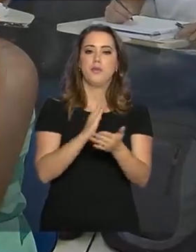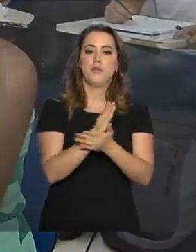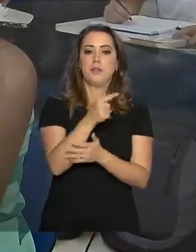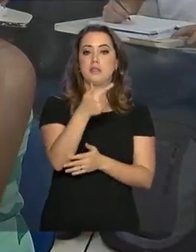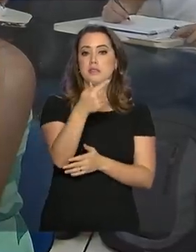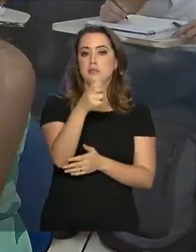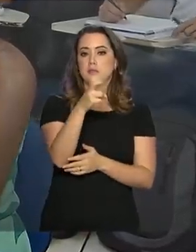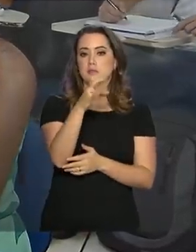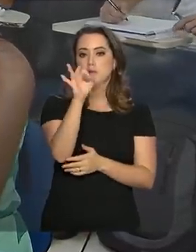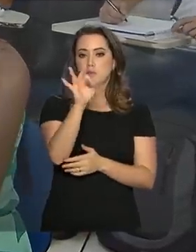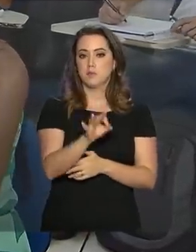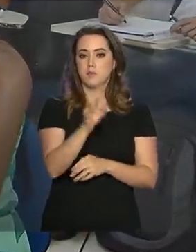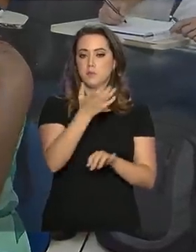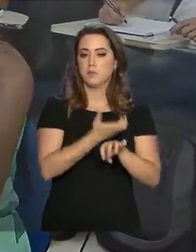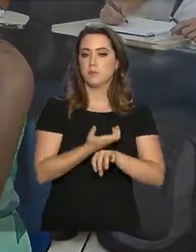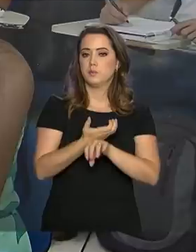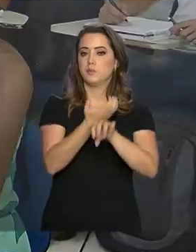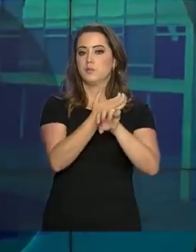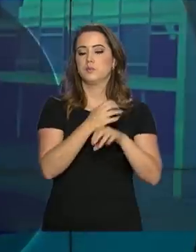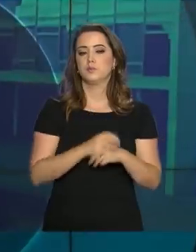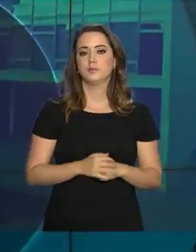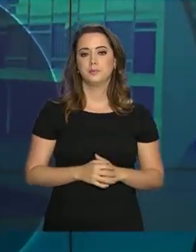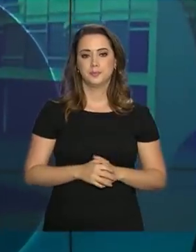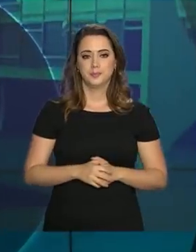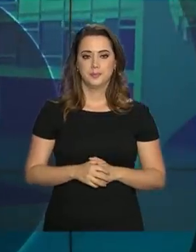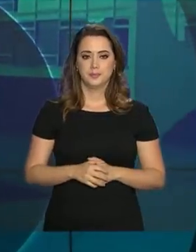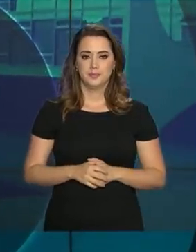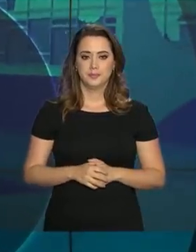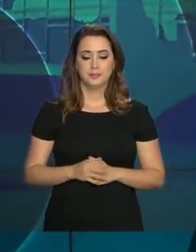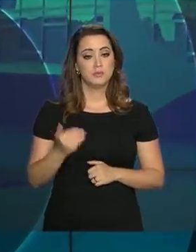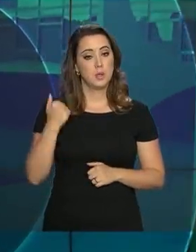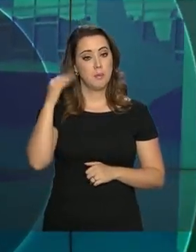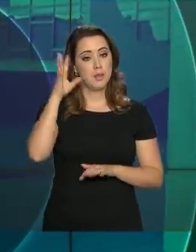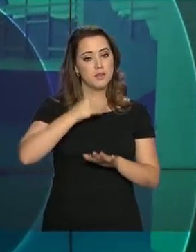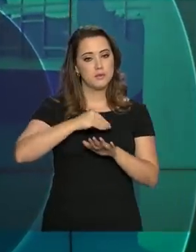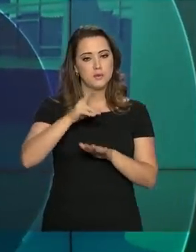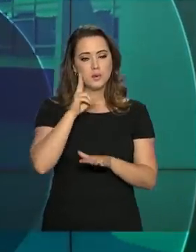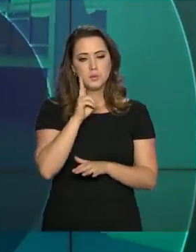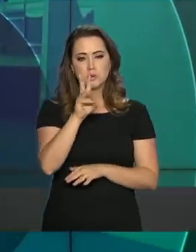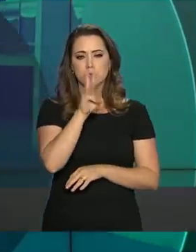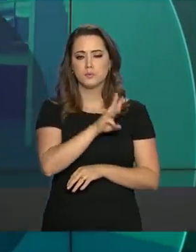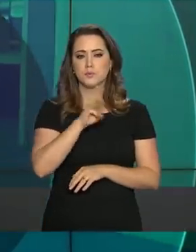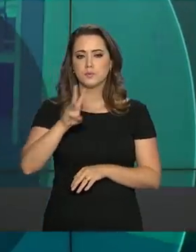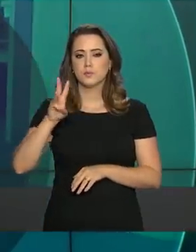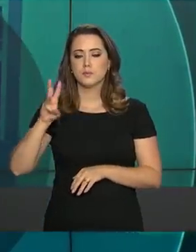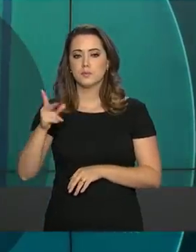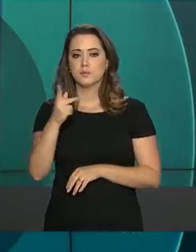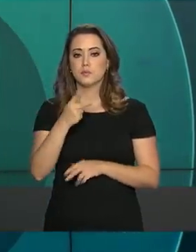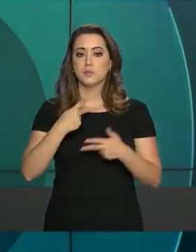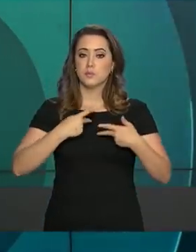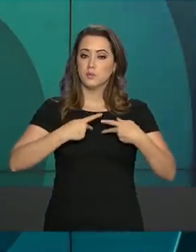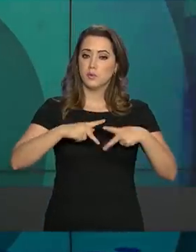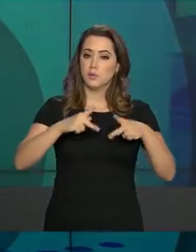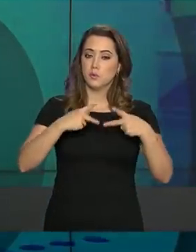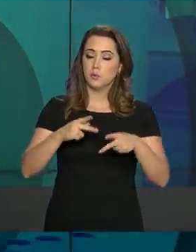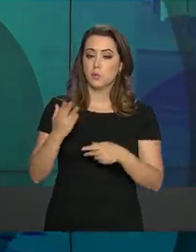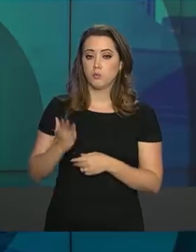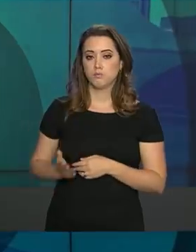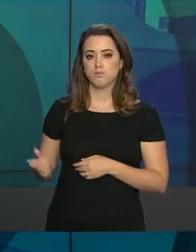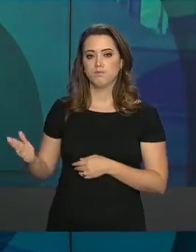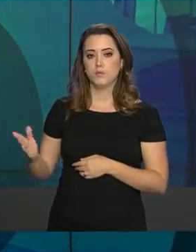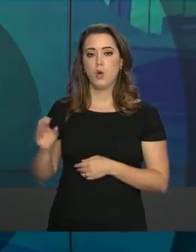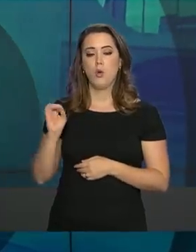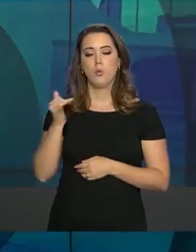pelo menos 75% das matérias. Para mais informações, basta acessar o site do ProUni ou